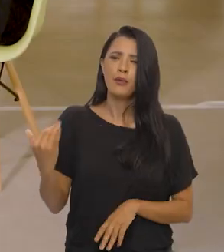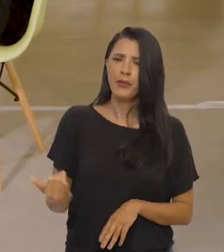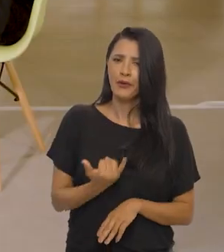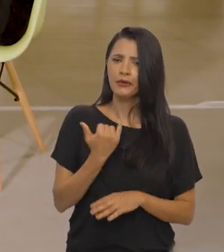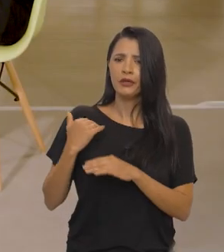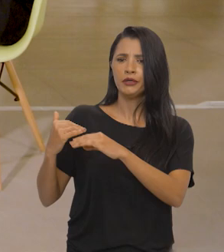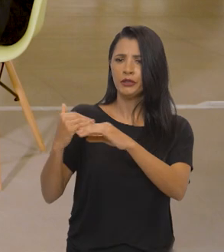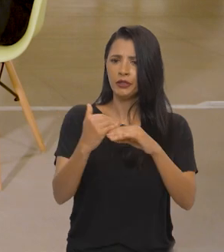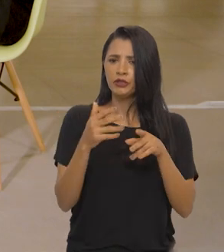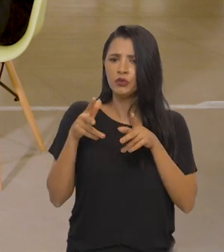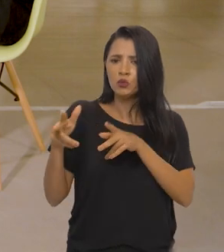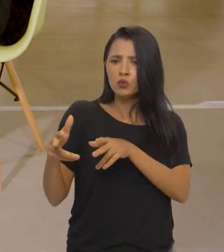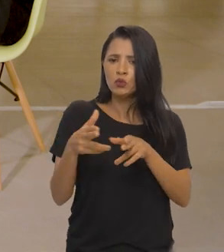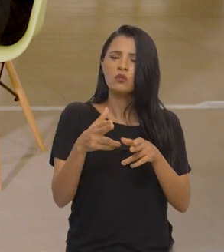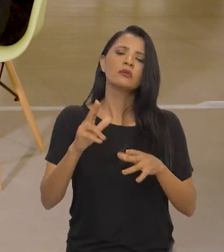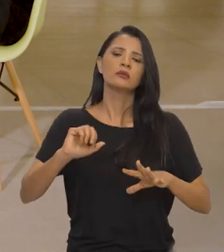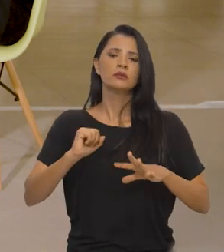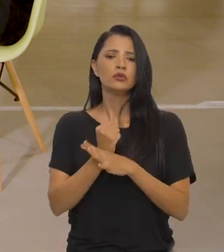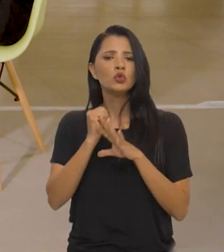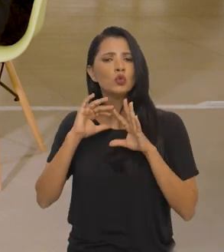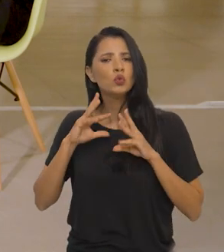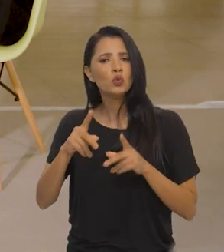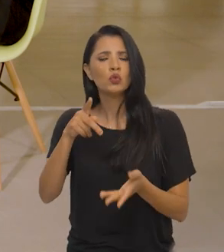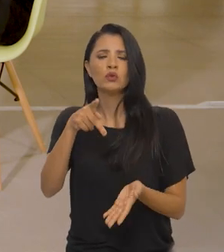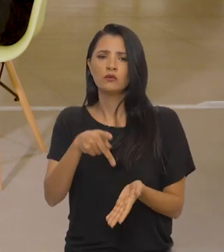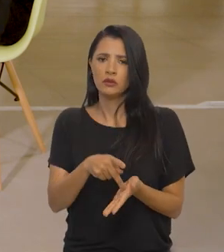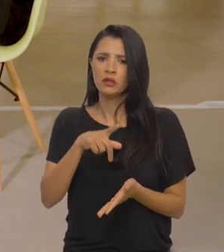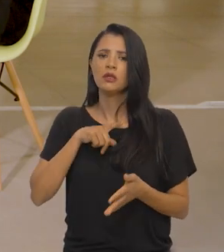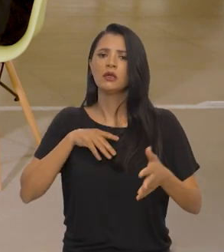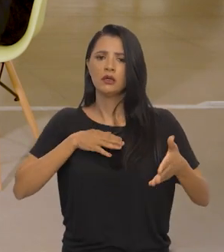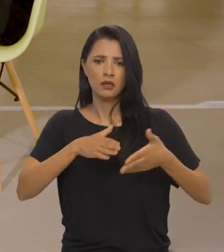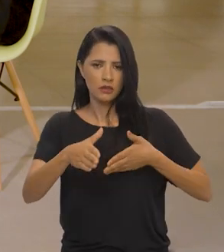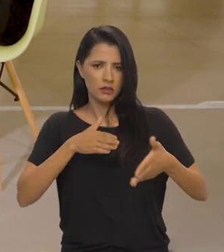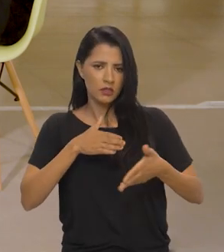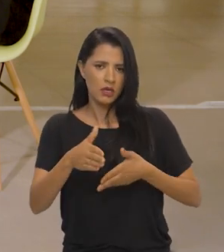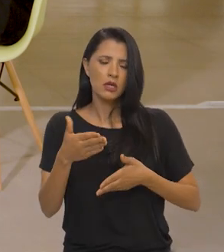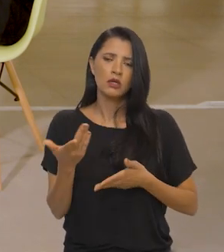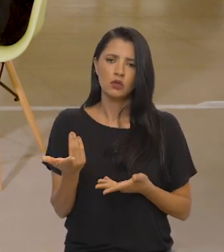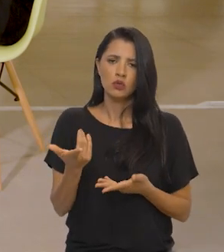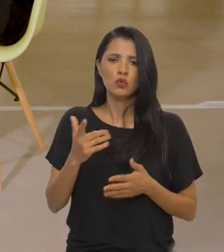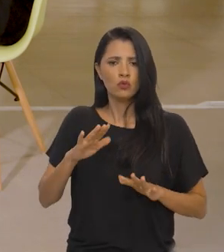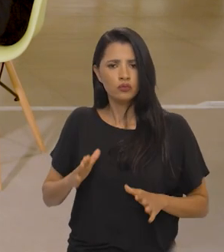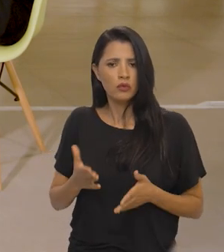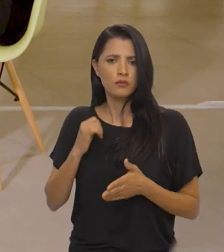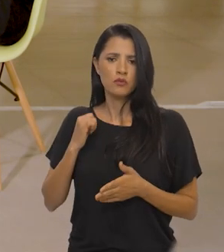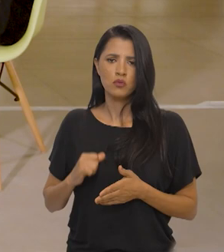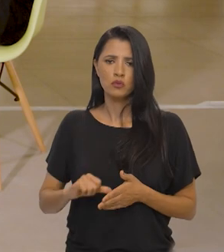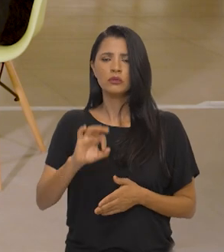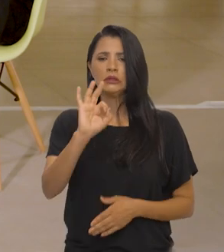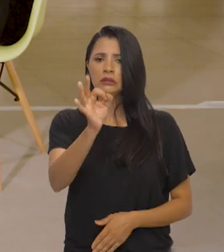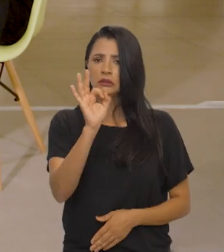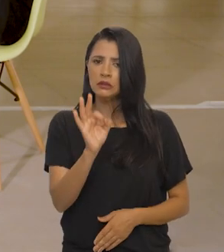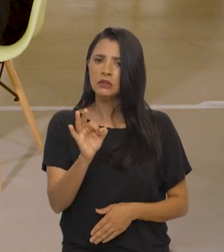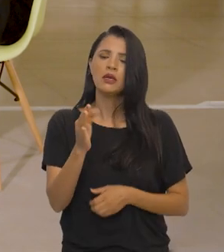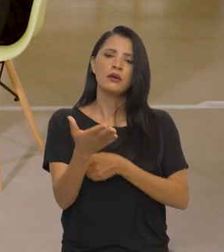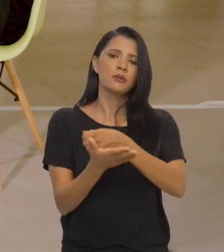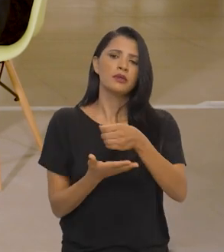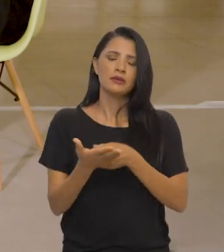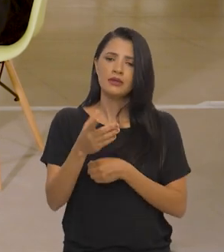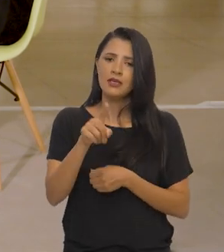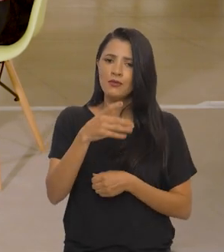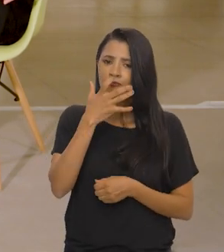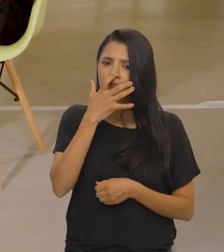é muito importante essa equidade, garantir que todos realmente tenham acesso a... Com certeza, Carol, esse é um